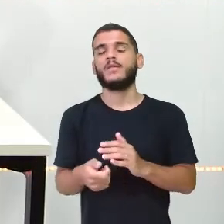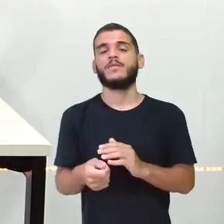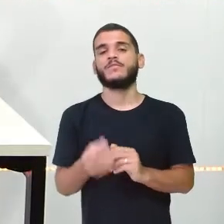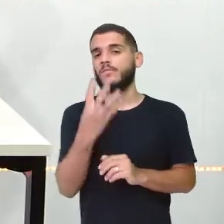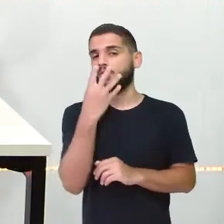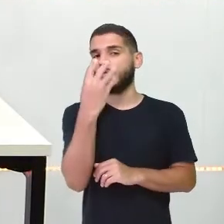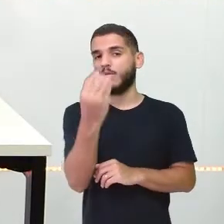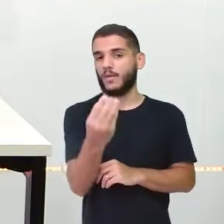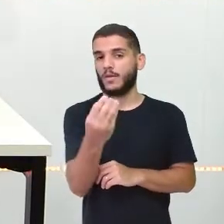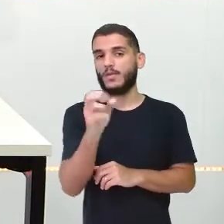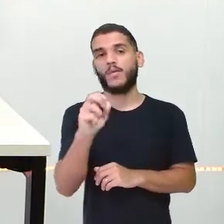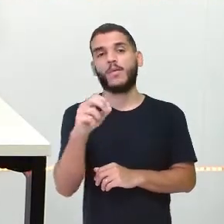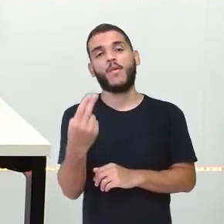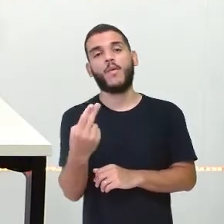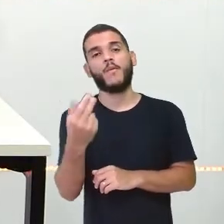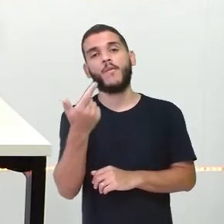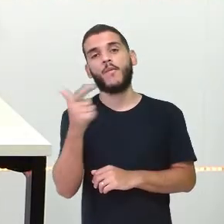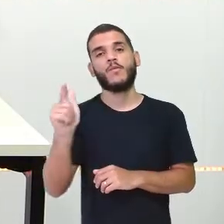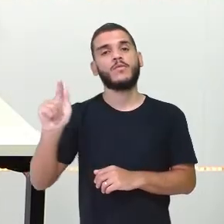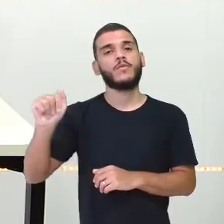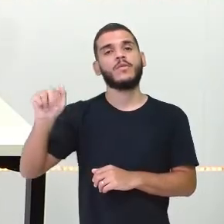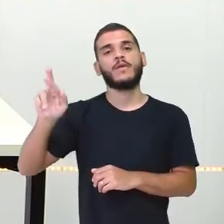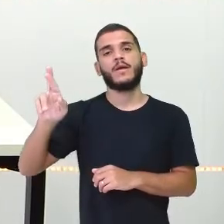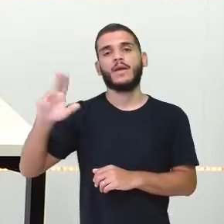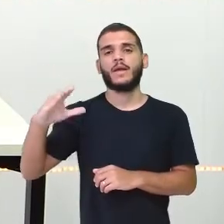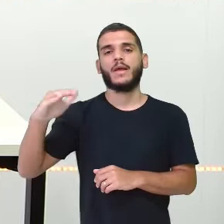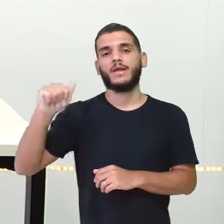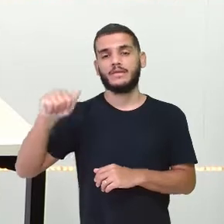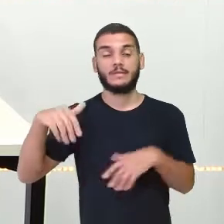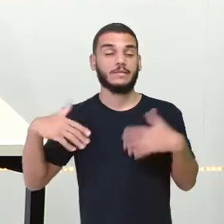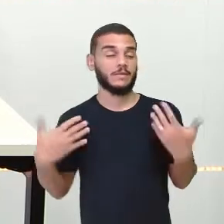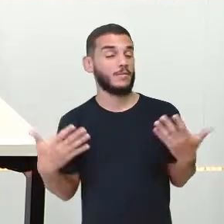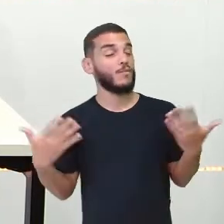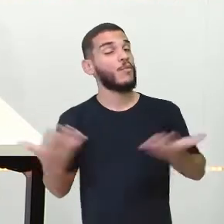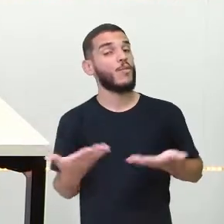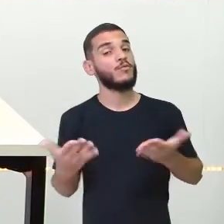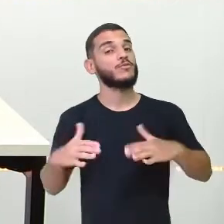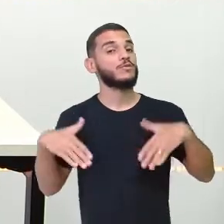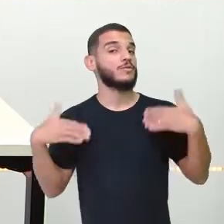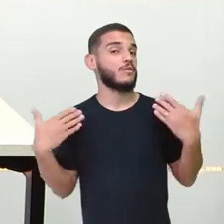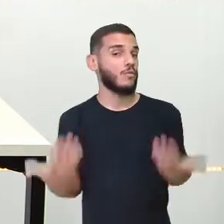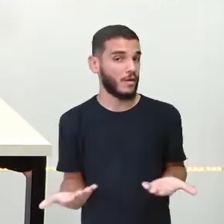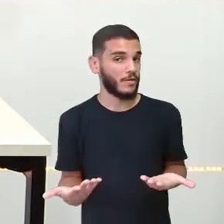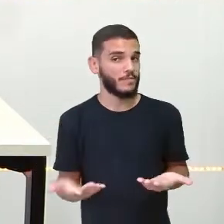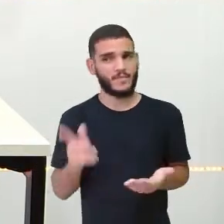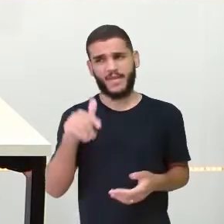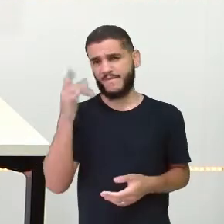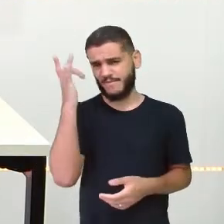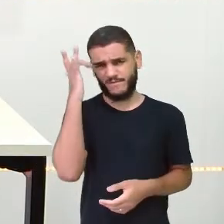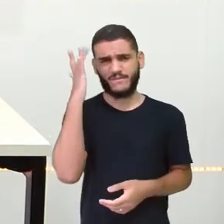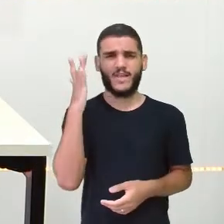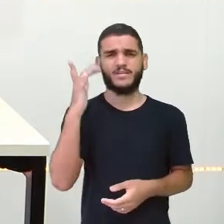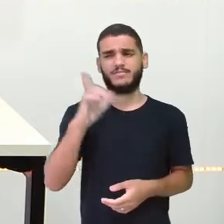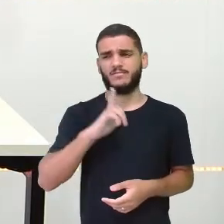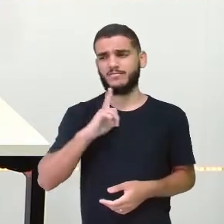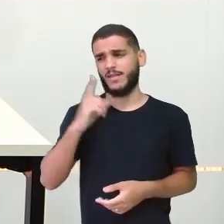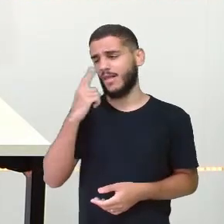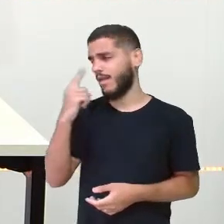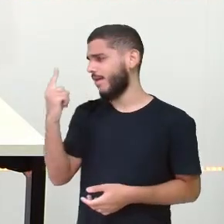tucano Quais foram De hoje? Ficou fácil Está aí na mesa Olha aqui